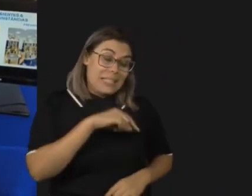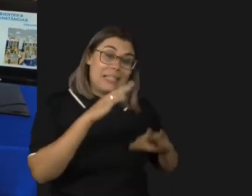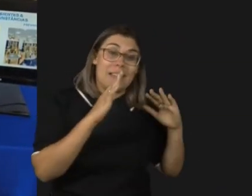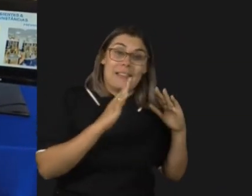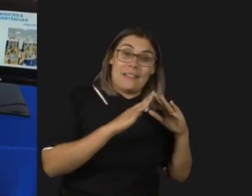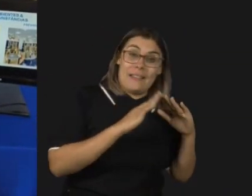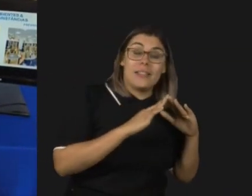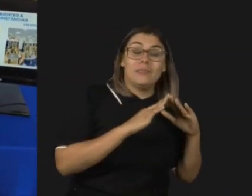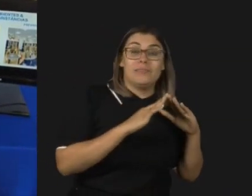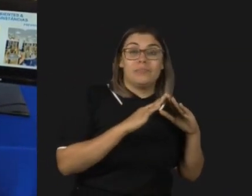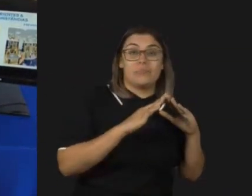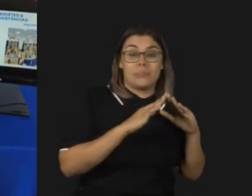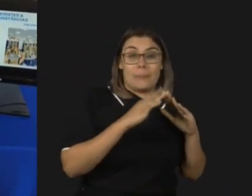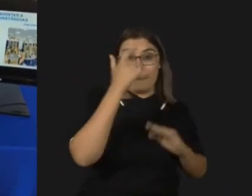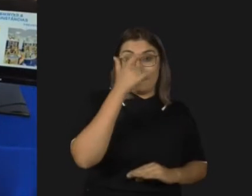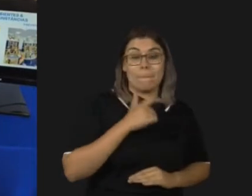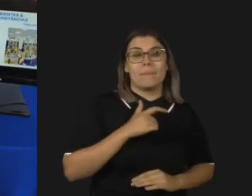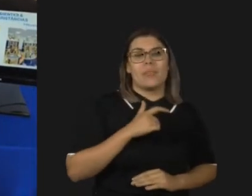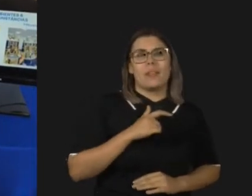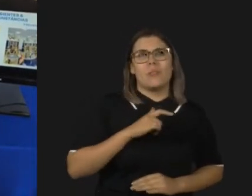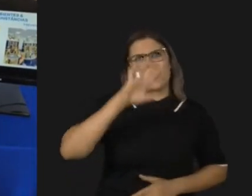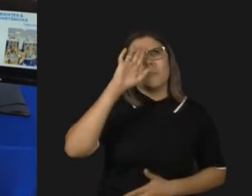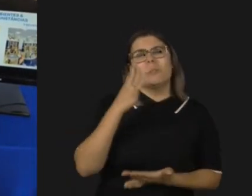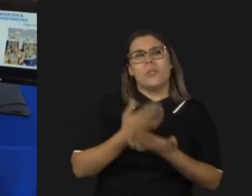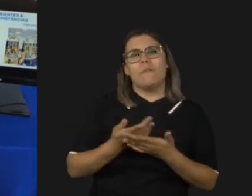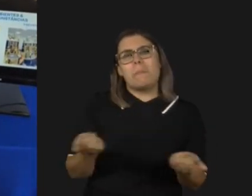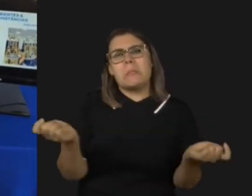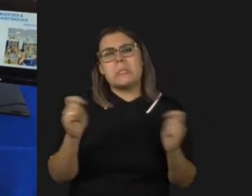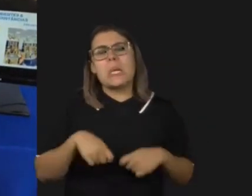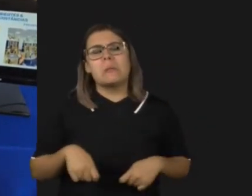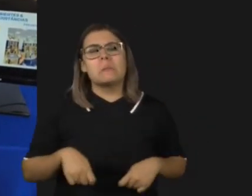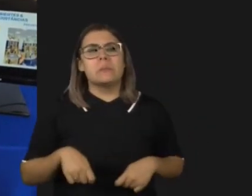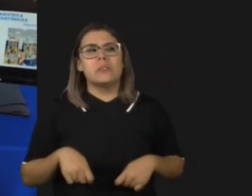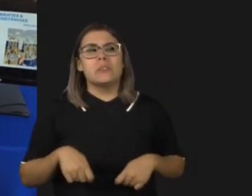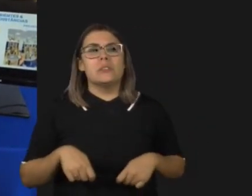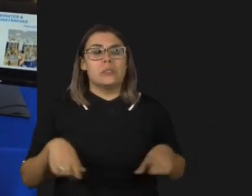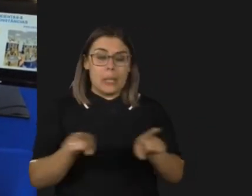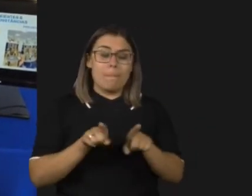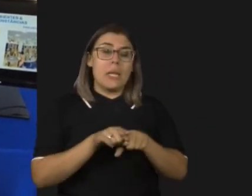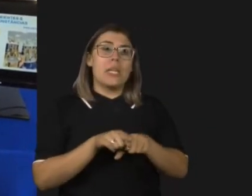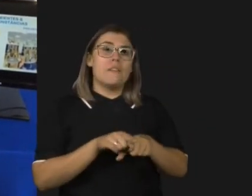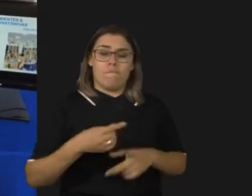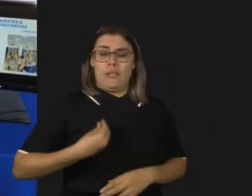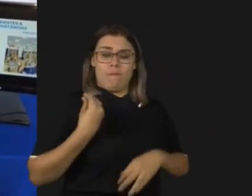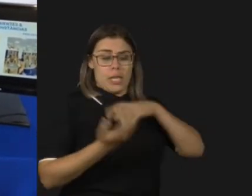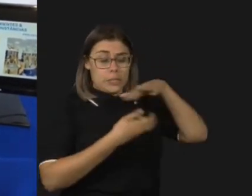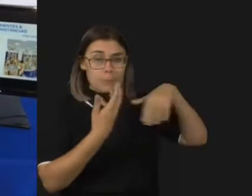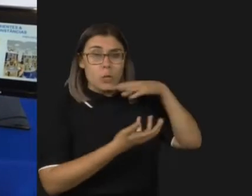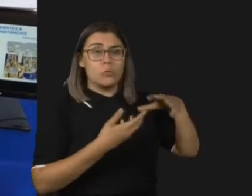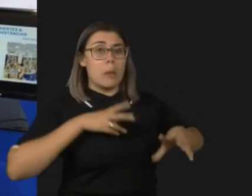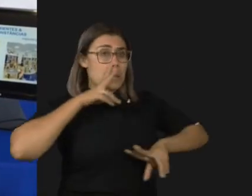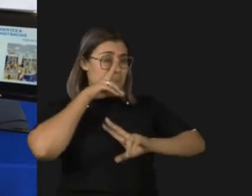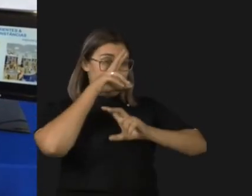de me fazer acreditar que eu precisava passar pelo imprevisível também e me tornar mais forte,